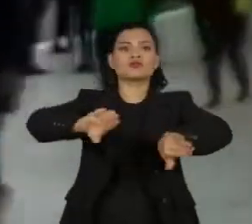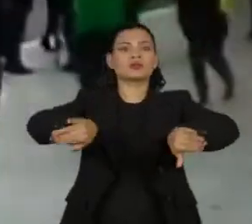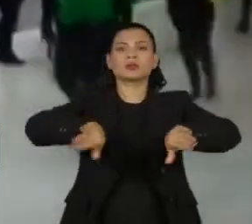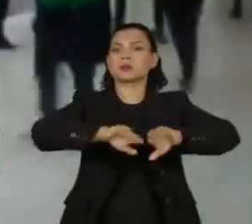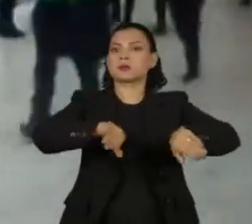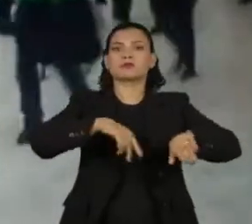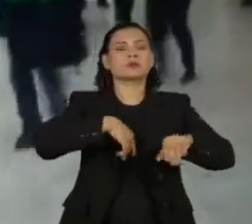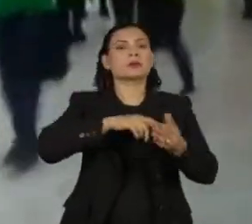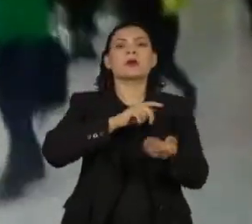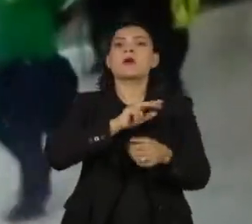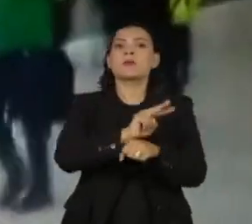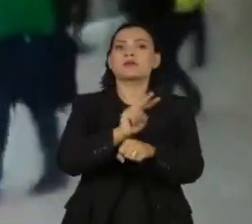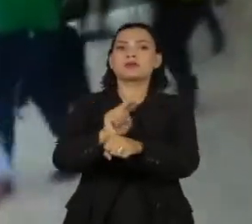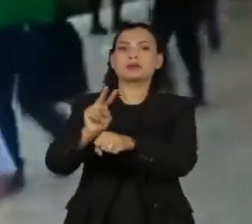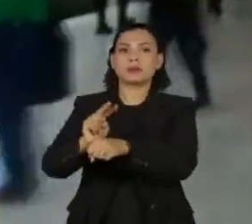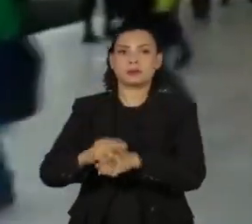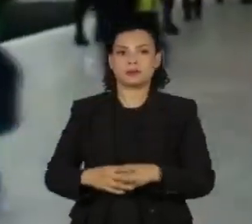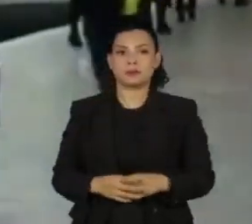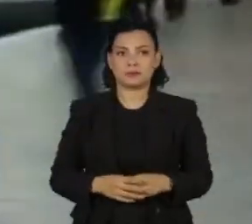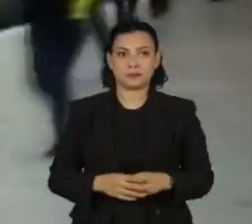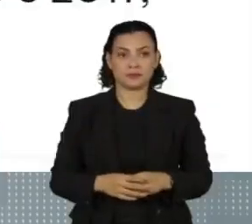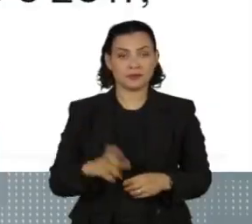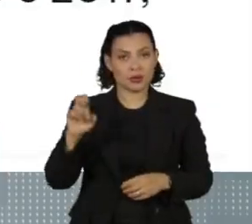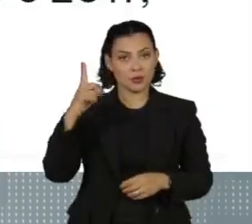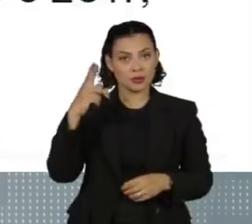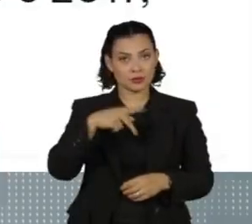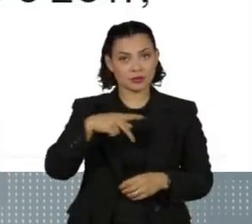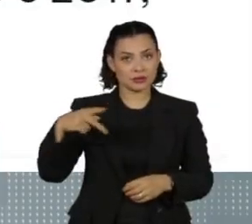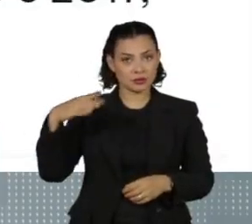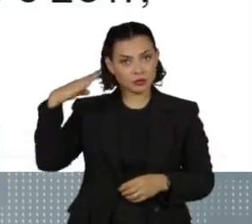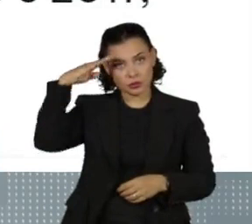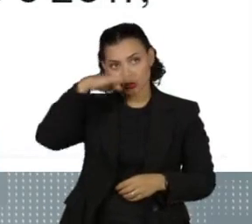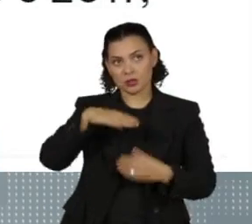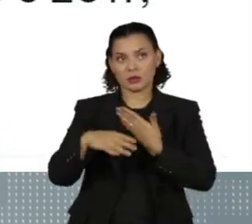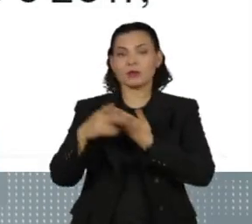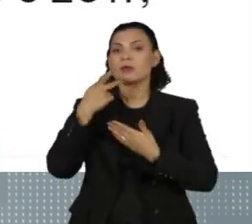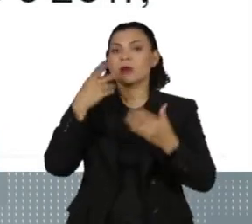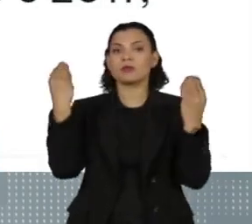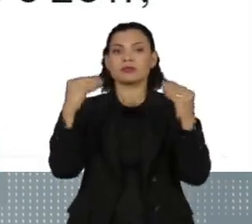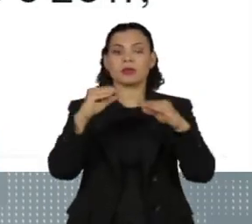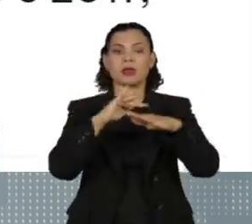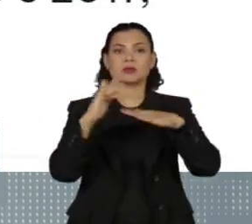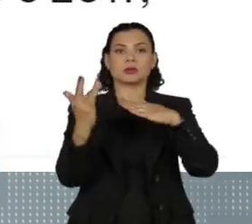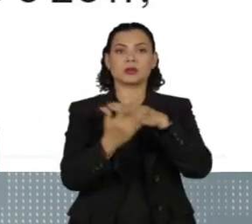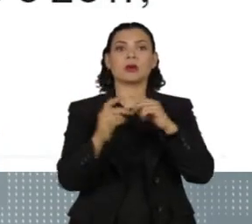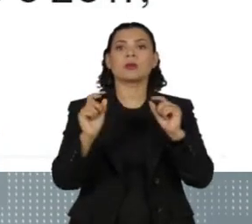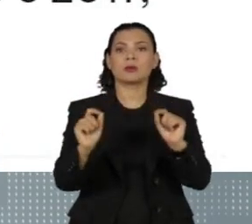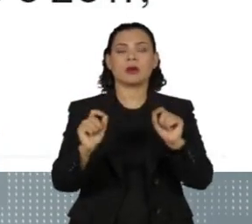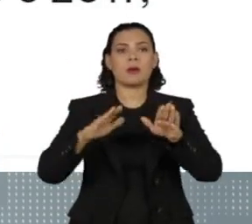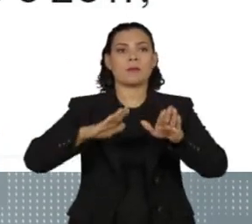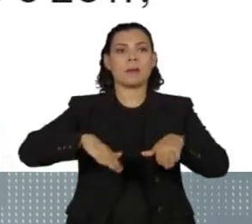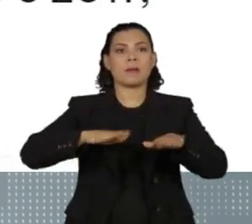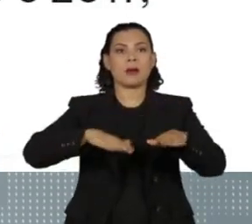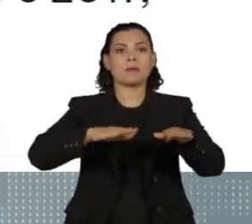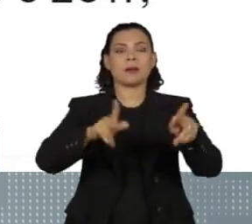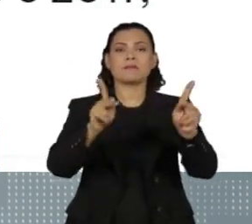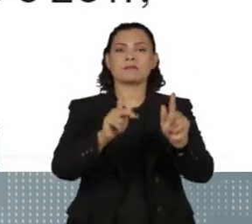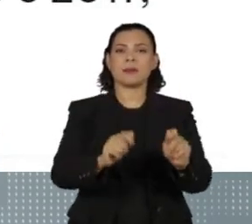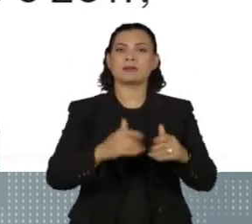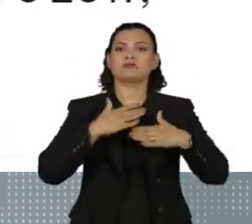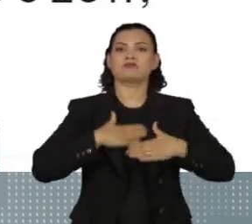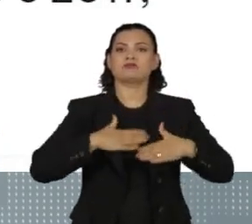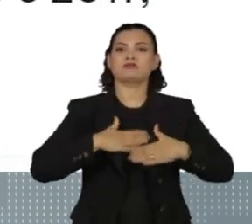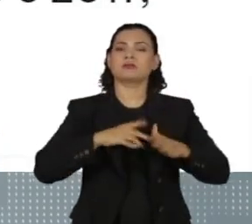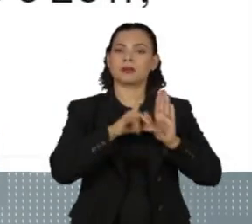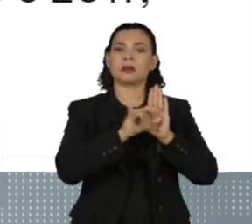golpistas da Praça dos Três Poderes. O ex-presidente Bolsonaro disse pelas redes sociais que manifestações pacíficas